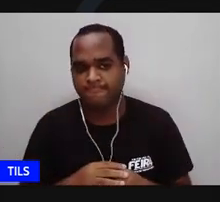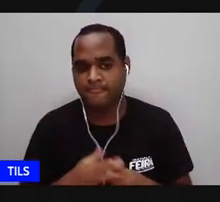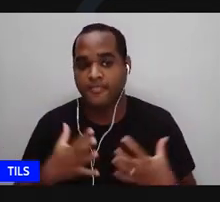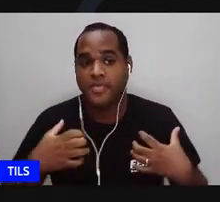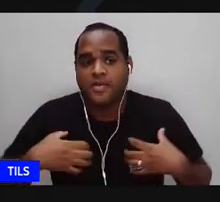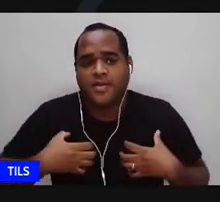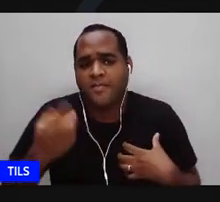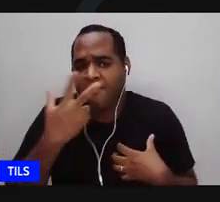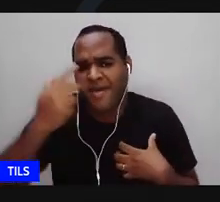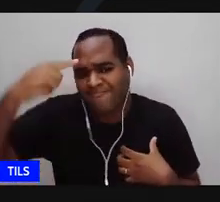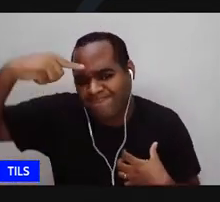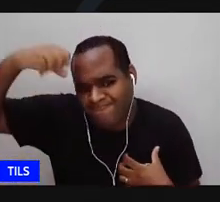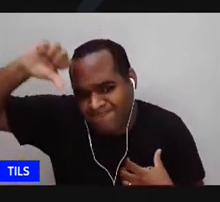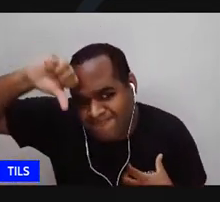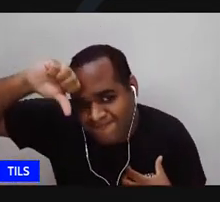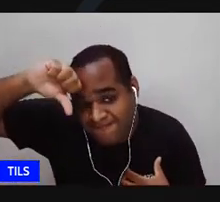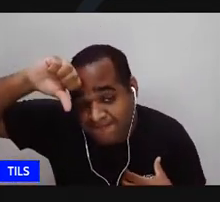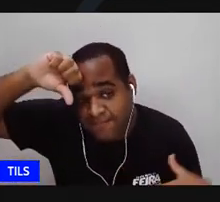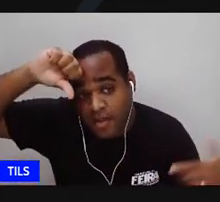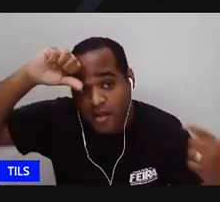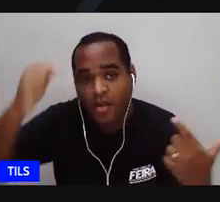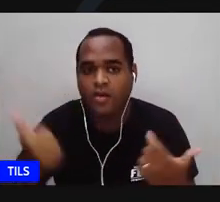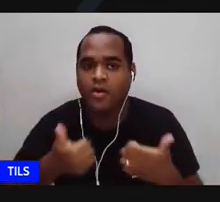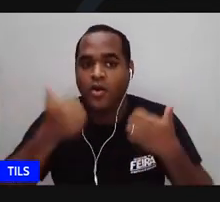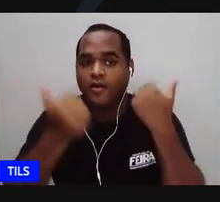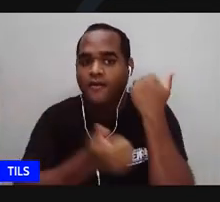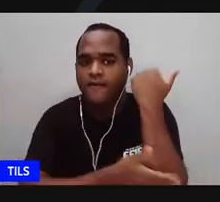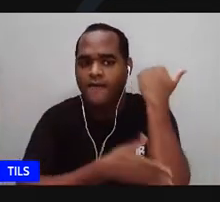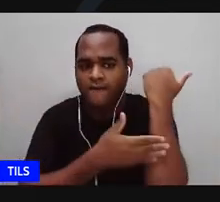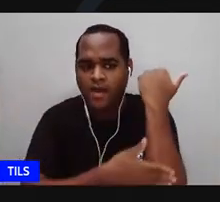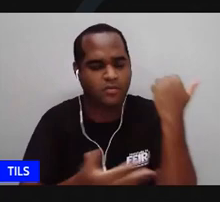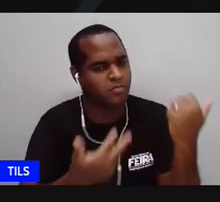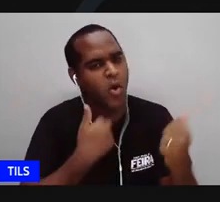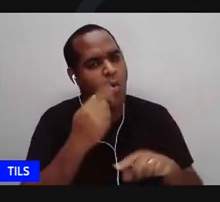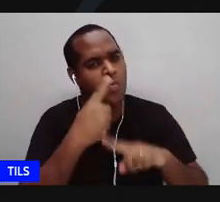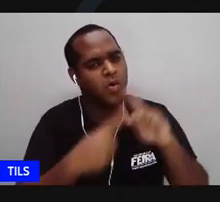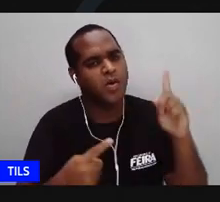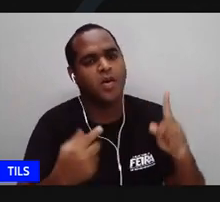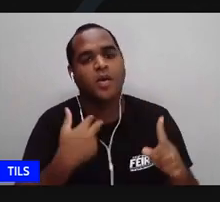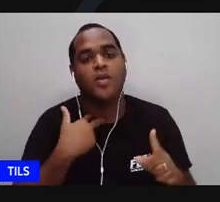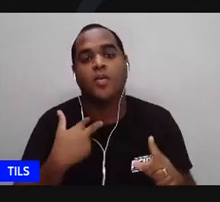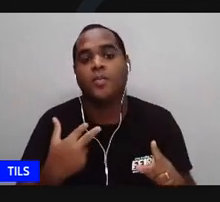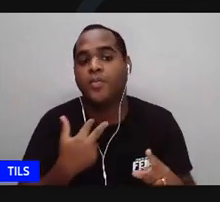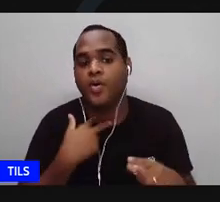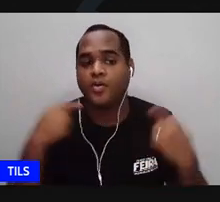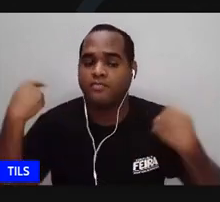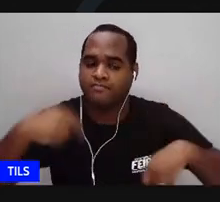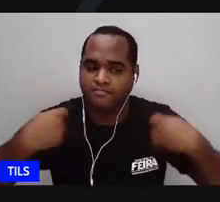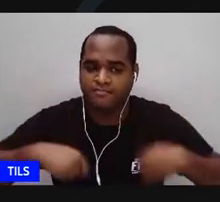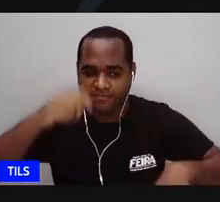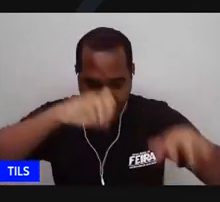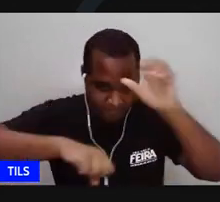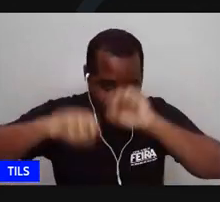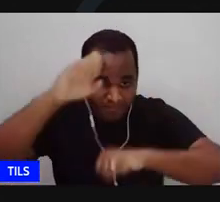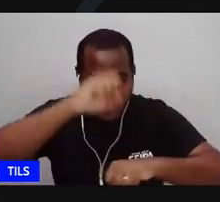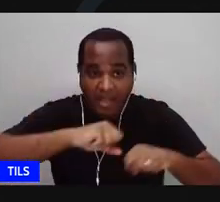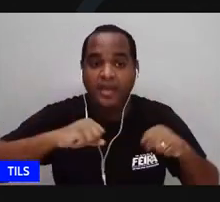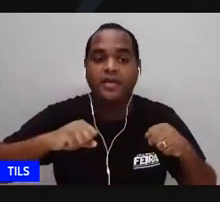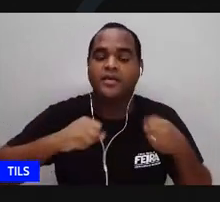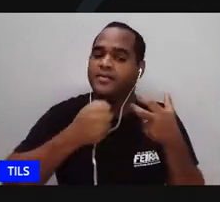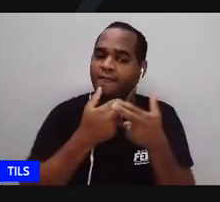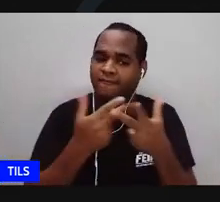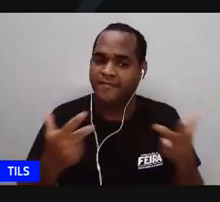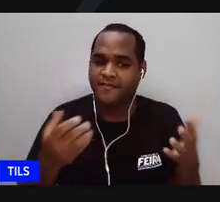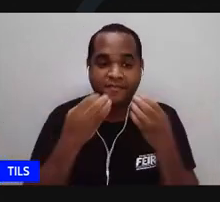sentimento negativo então eu não posso ter inveja e eu não posso aceitar a inveja só tem aprendizados na leitura